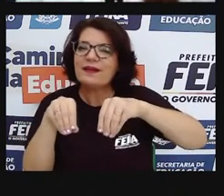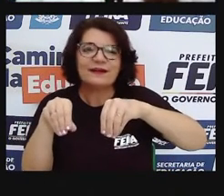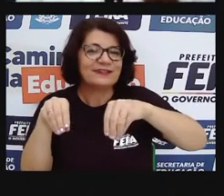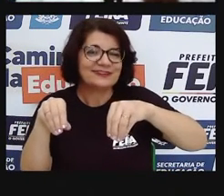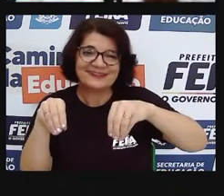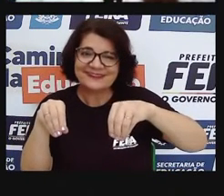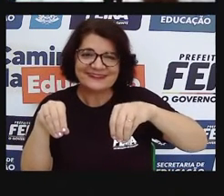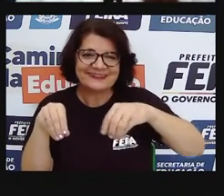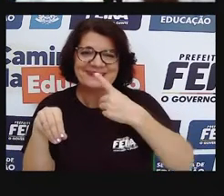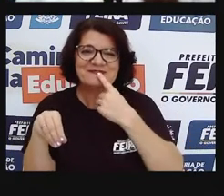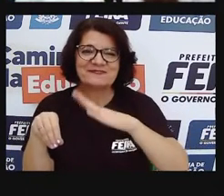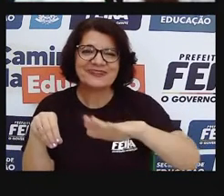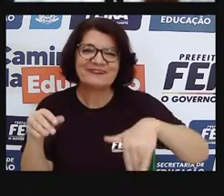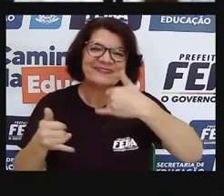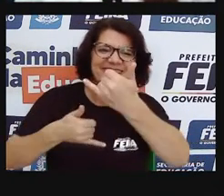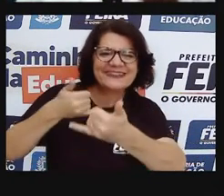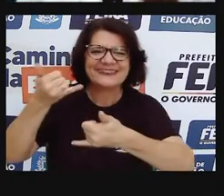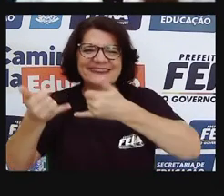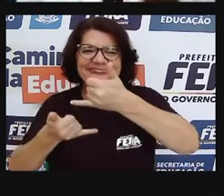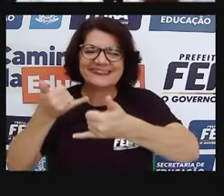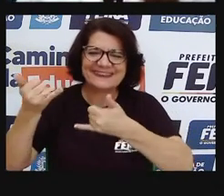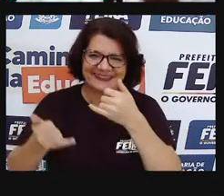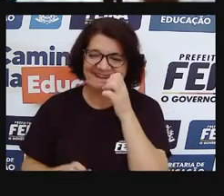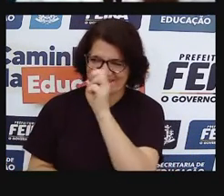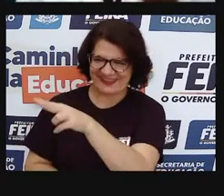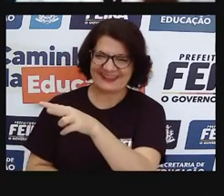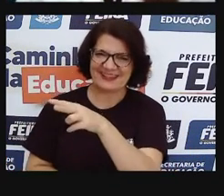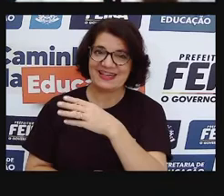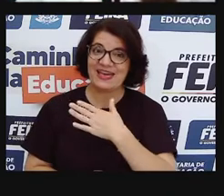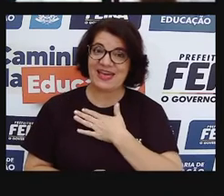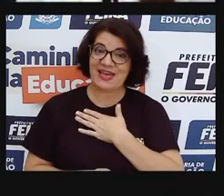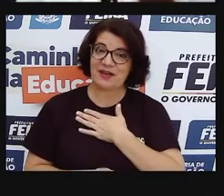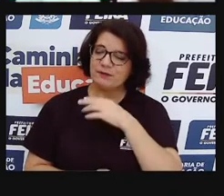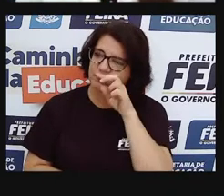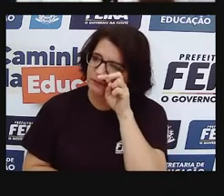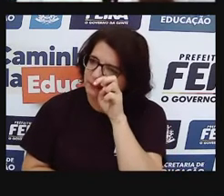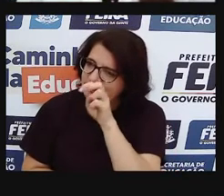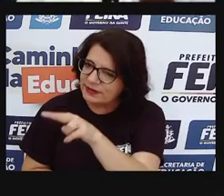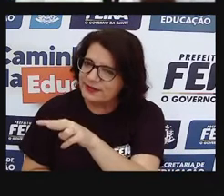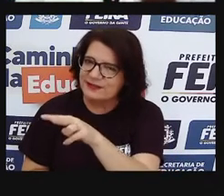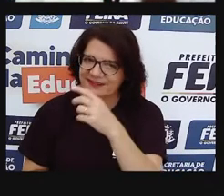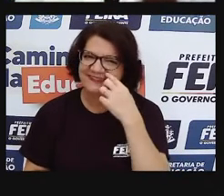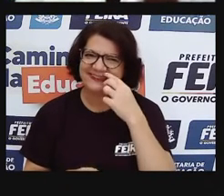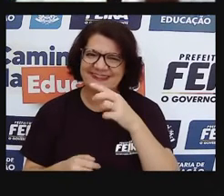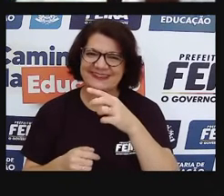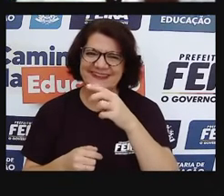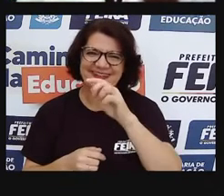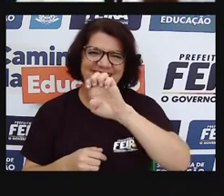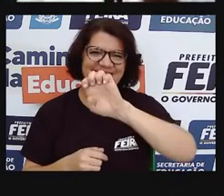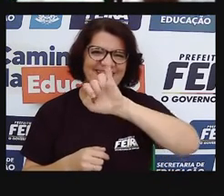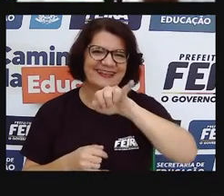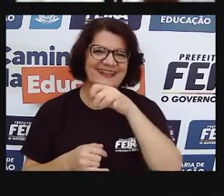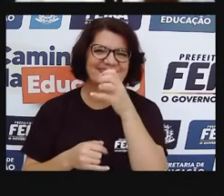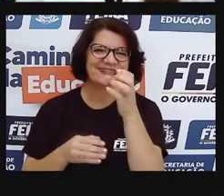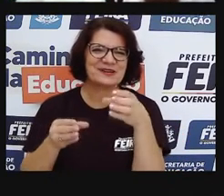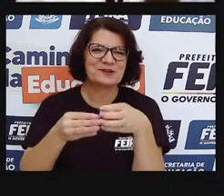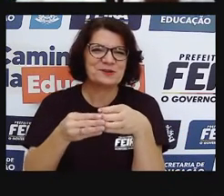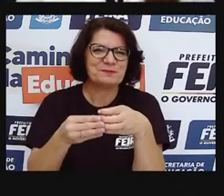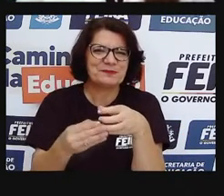E aí tem várias brincadeiras que eu tenho certeza que pelo menos umas duas ou três, você aí que tá assistindo essa aula, já deve ter brincado.